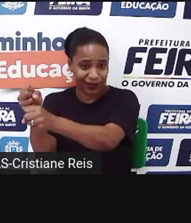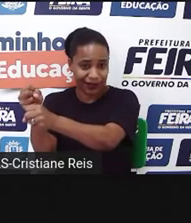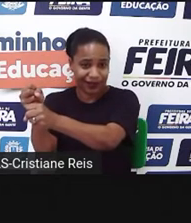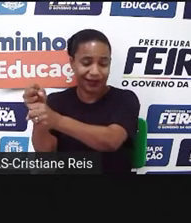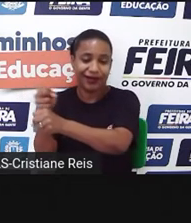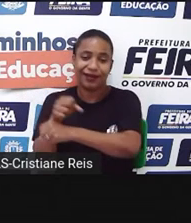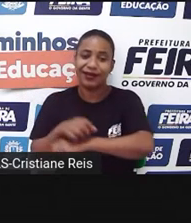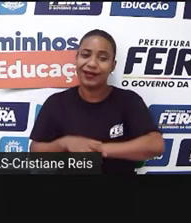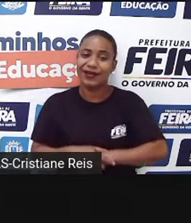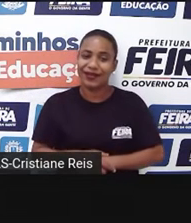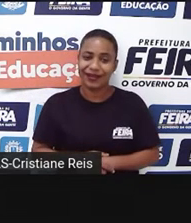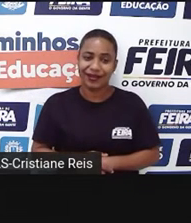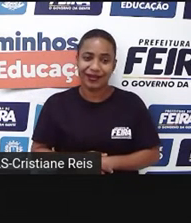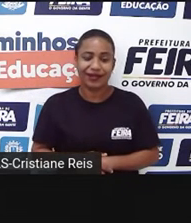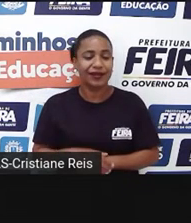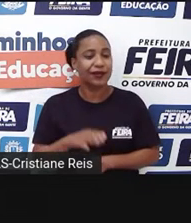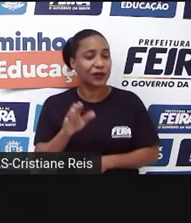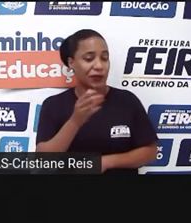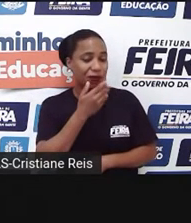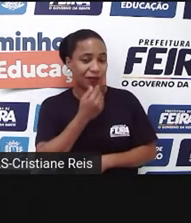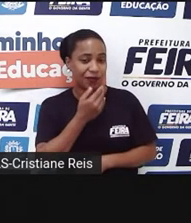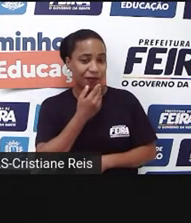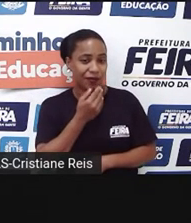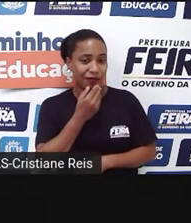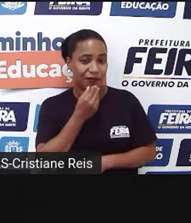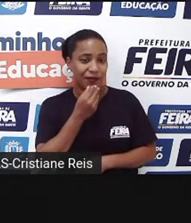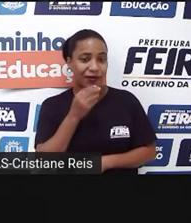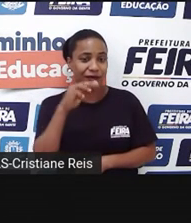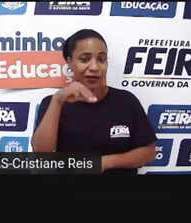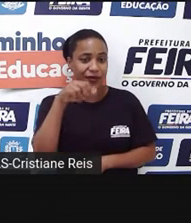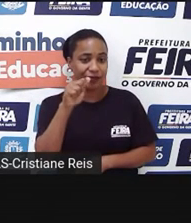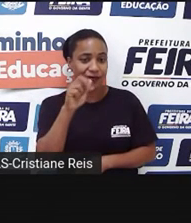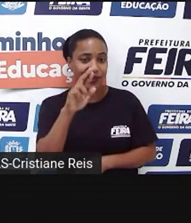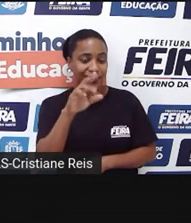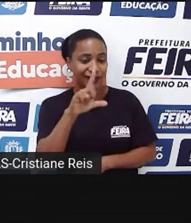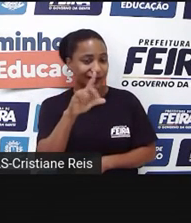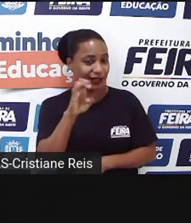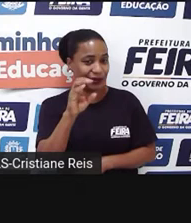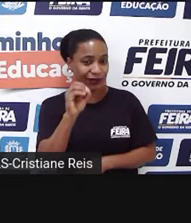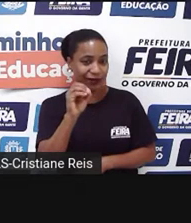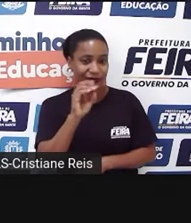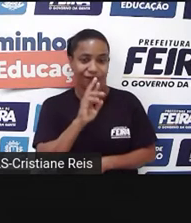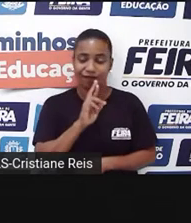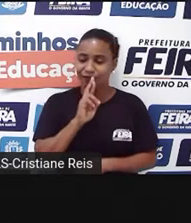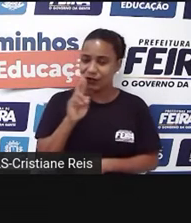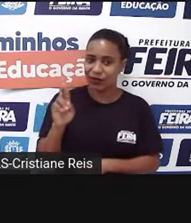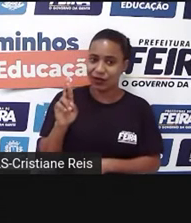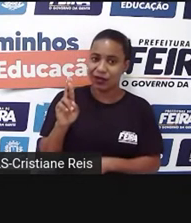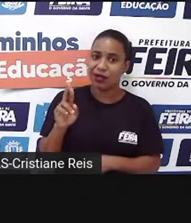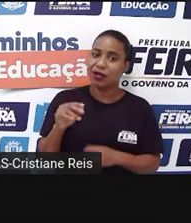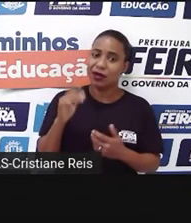Marcelos diz, Show heredity. Devo acertar,